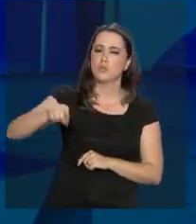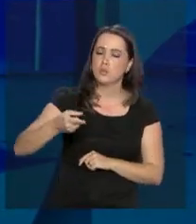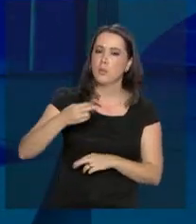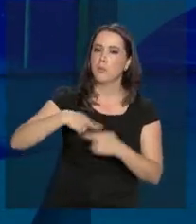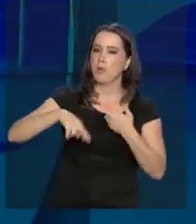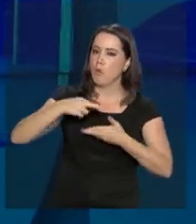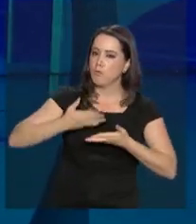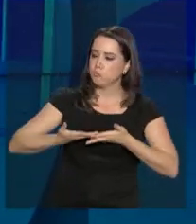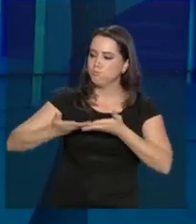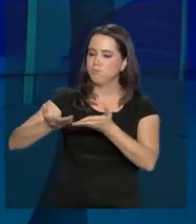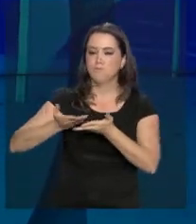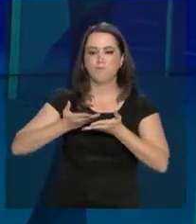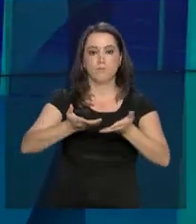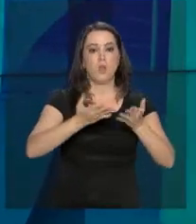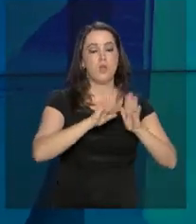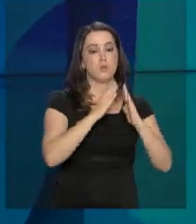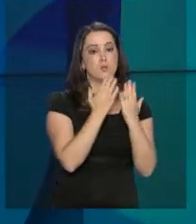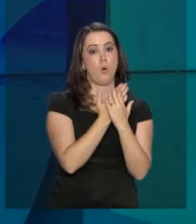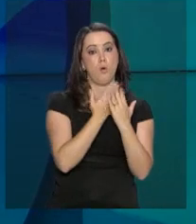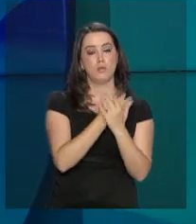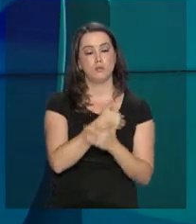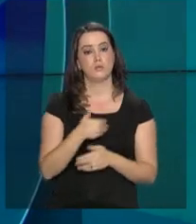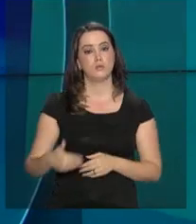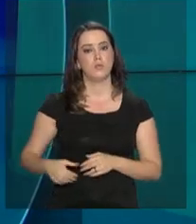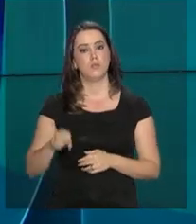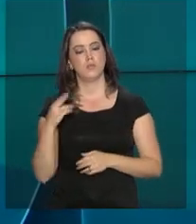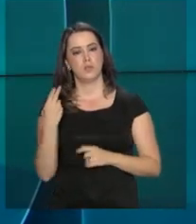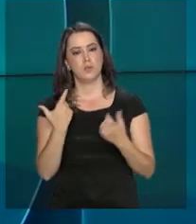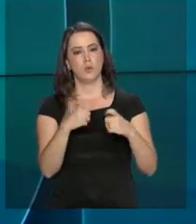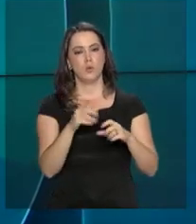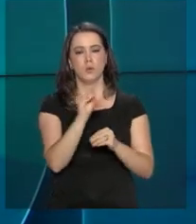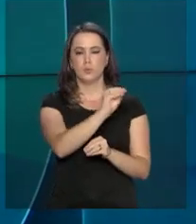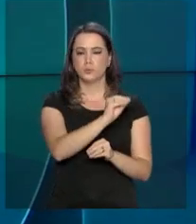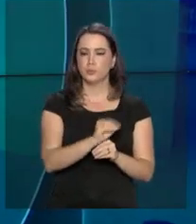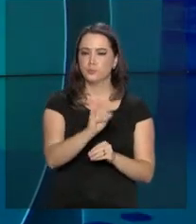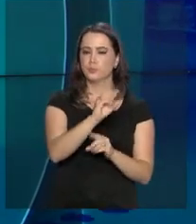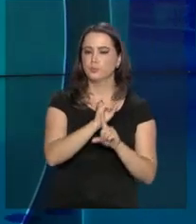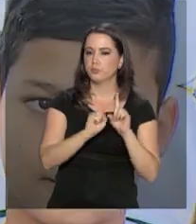presentes estão sendo entregues em escolas públicas e instituições sociais.